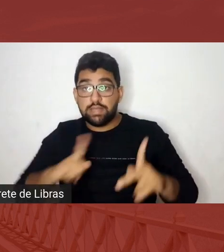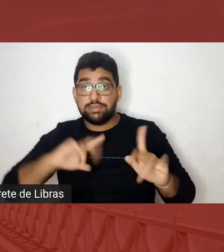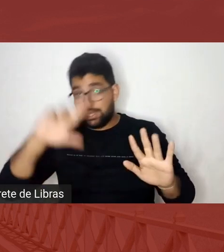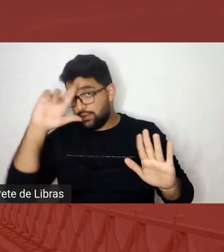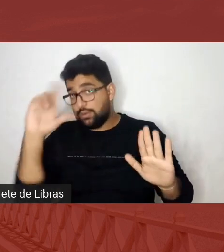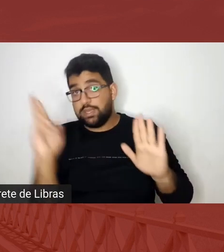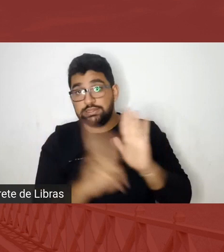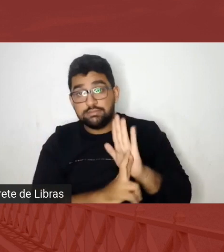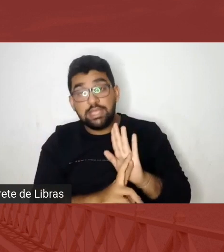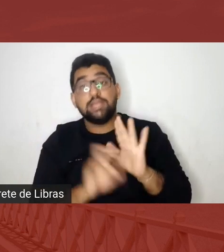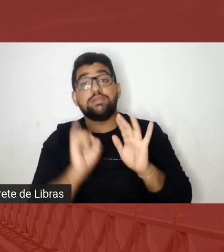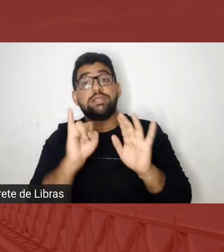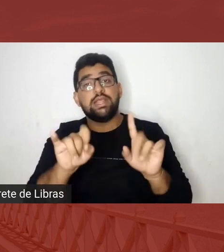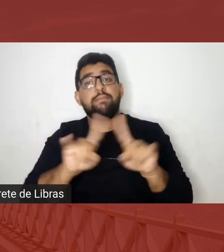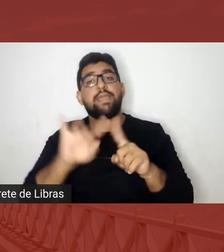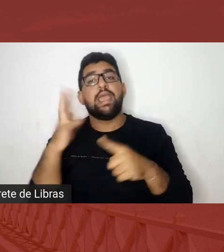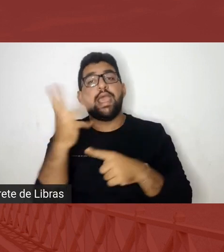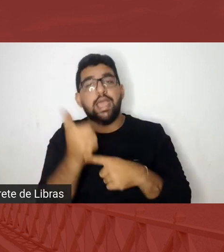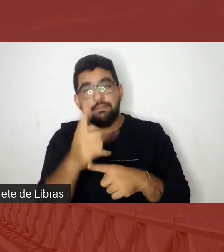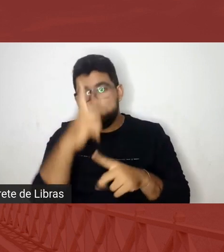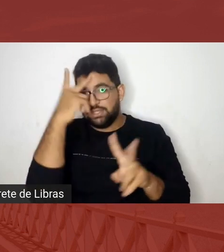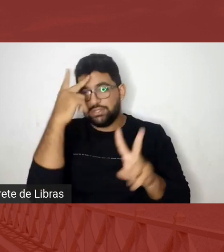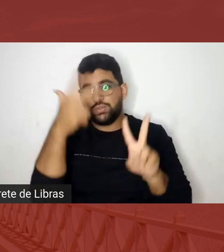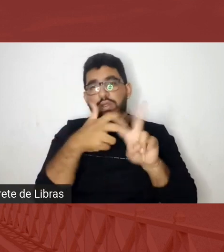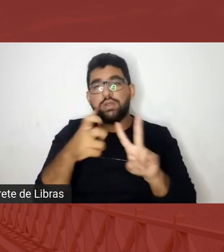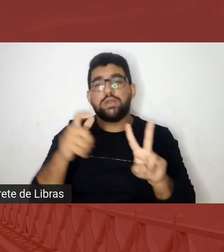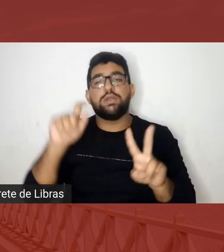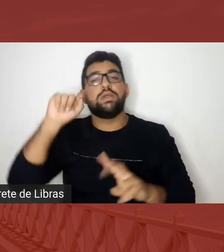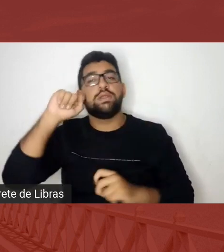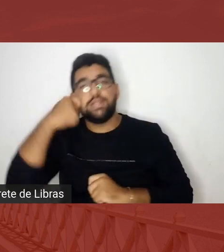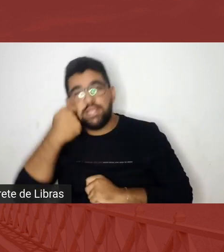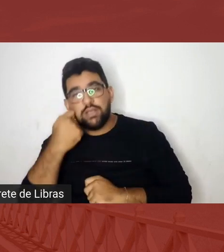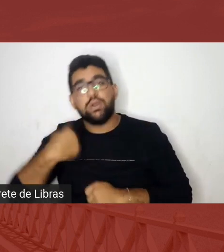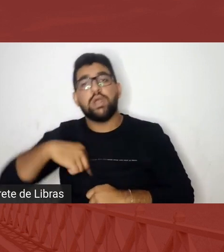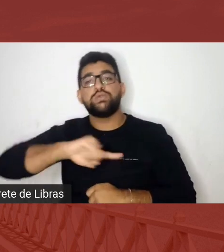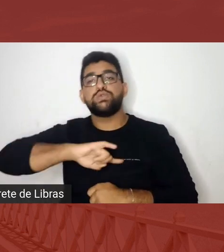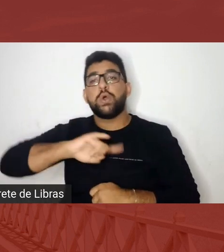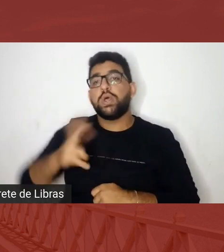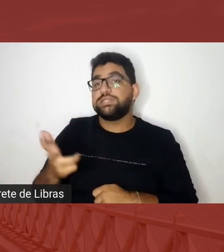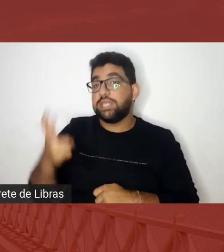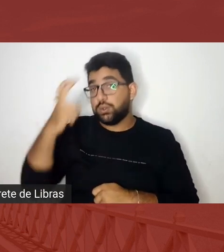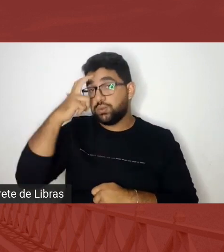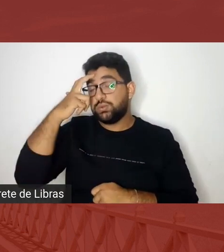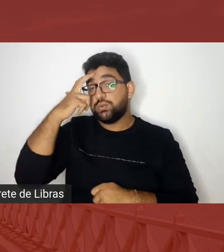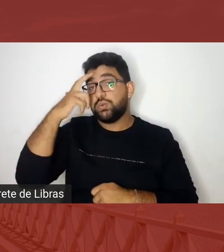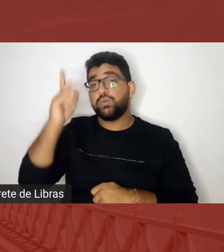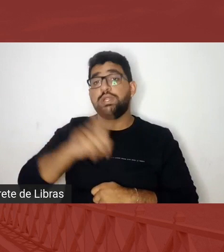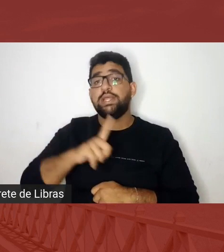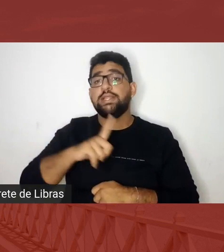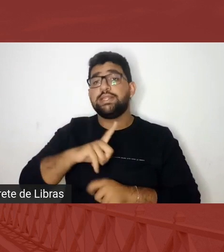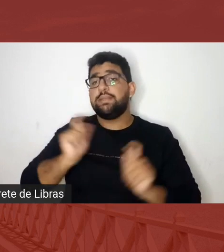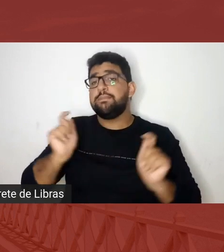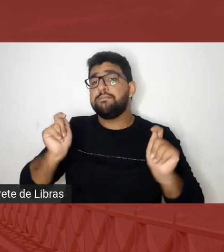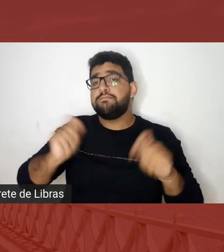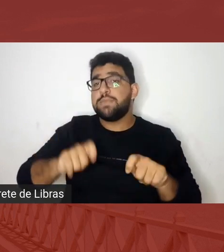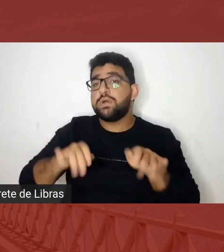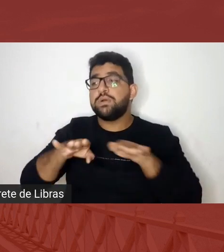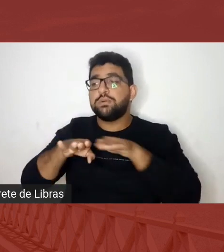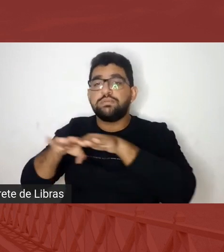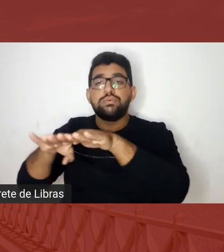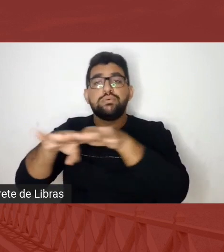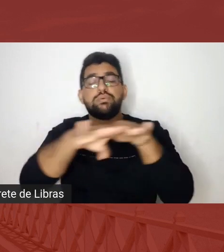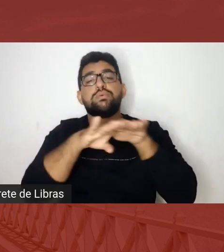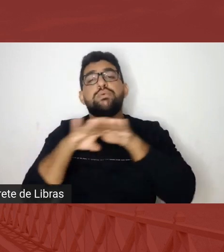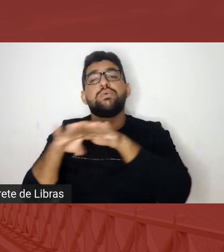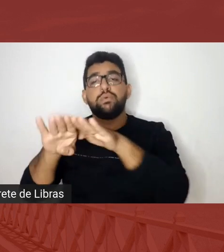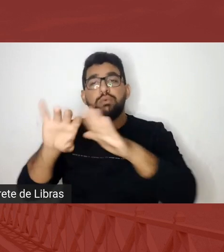povos indígenas e dos povos negros que a nossa cultura sejam colocadas em condição de equidade com o patrimônio